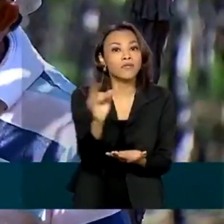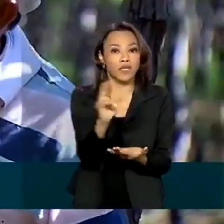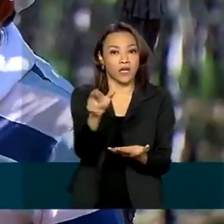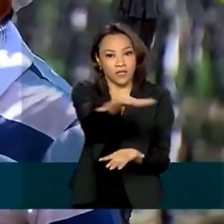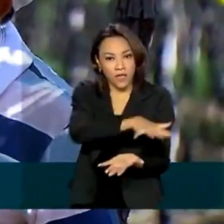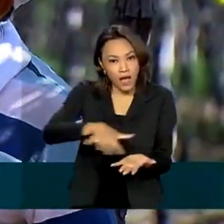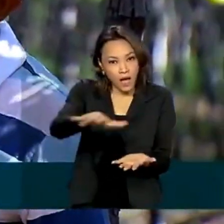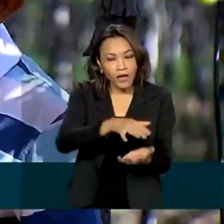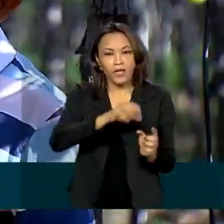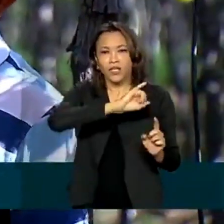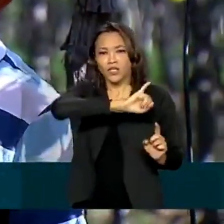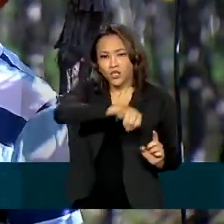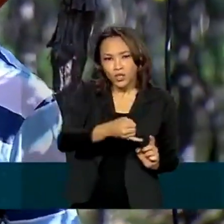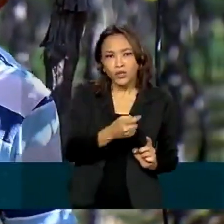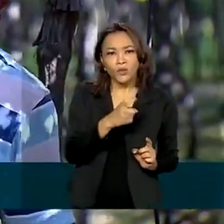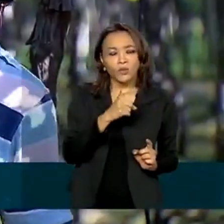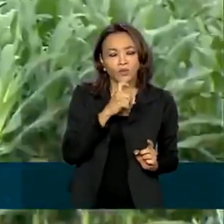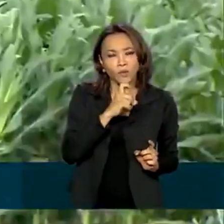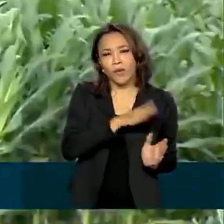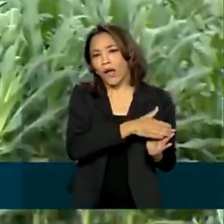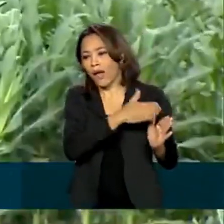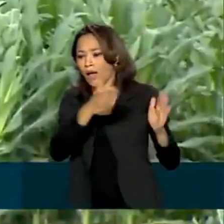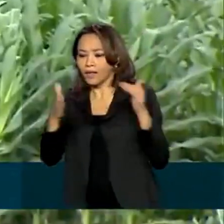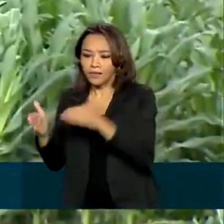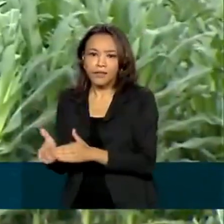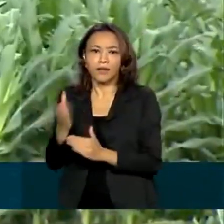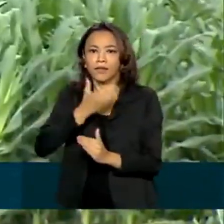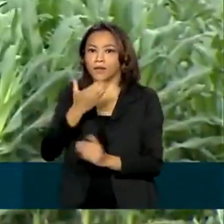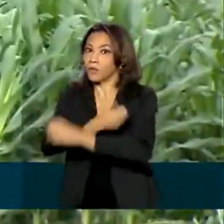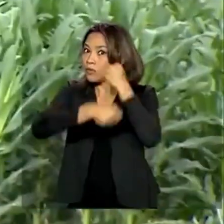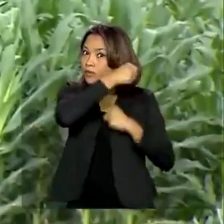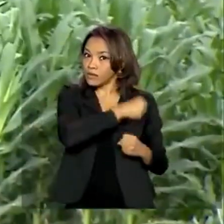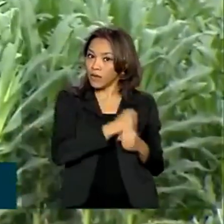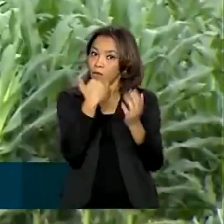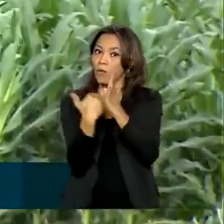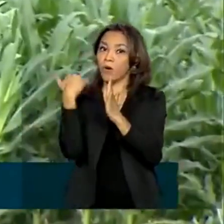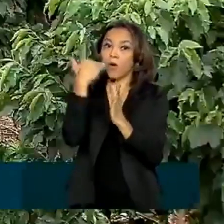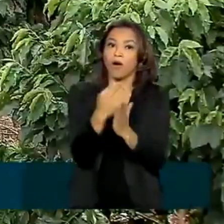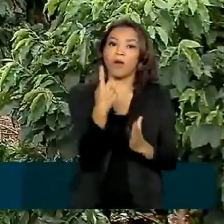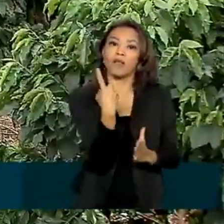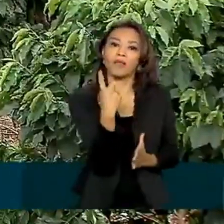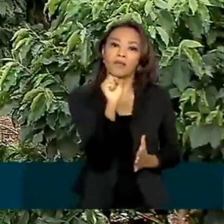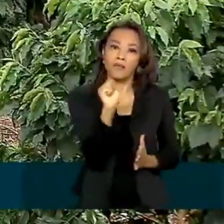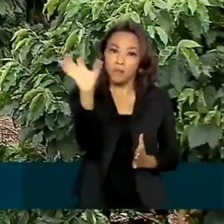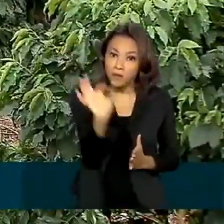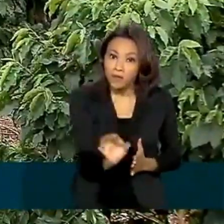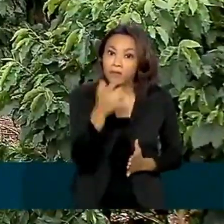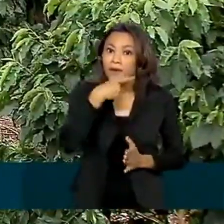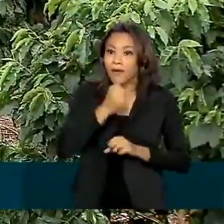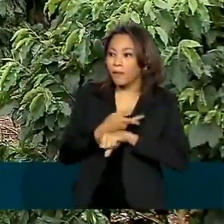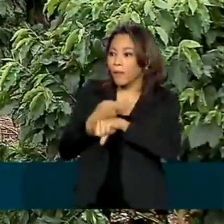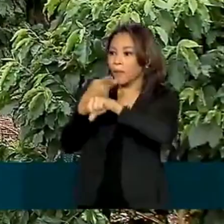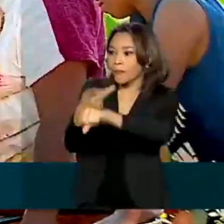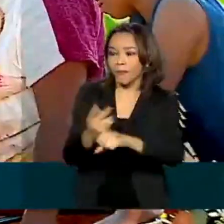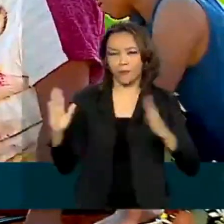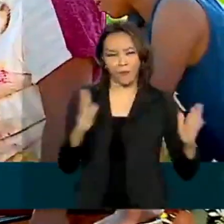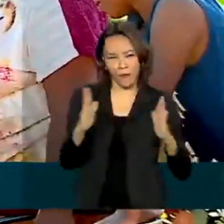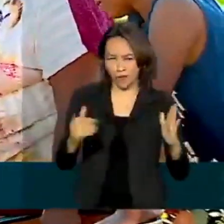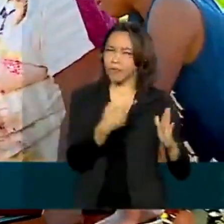de julho a dezembro do ano passado. Um aumento de 18% na procura em relação a 2019.